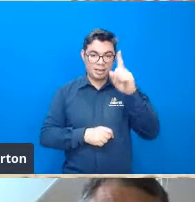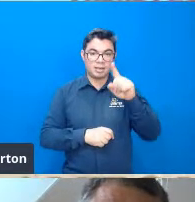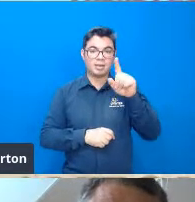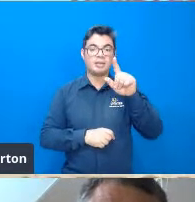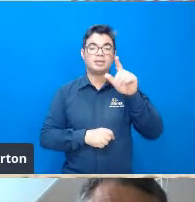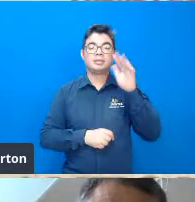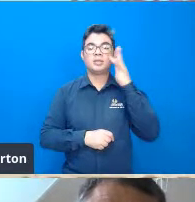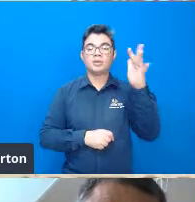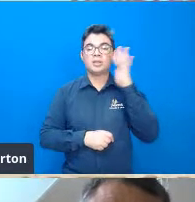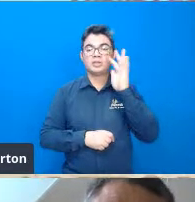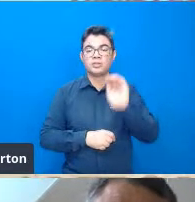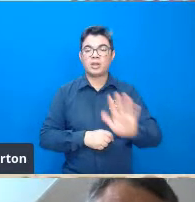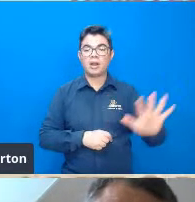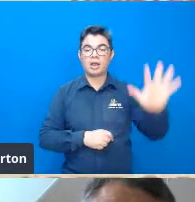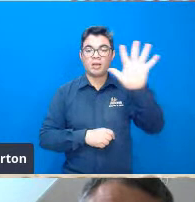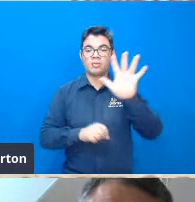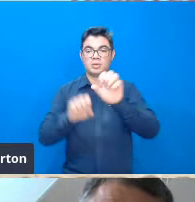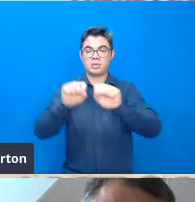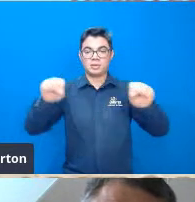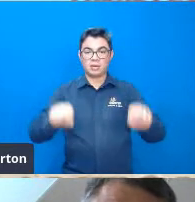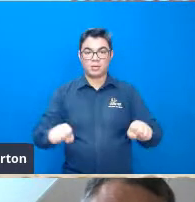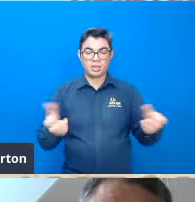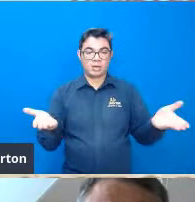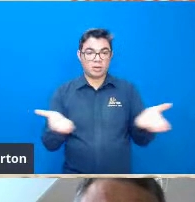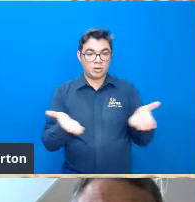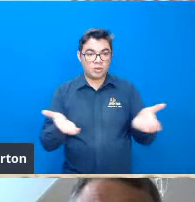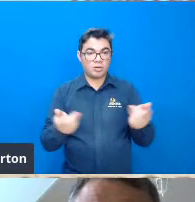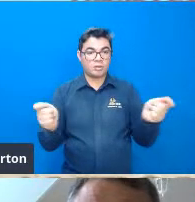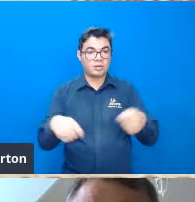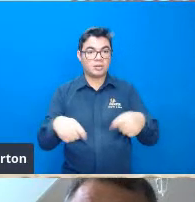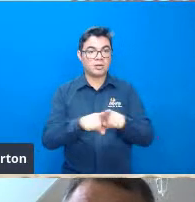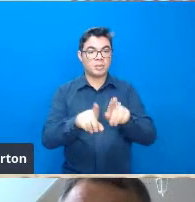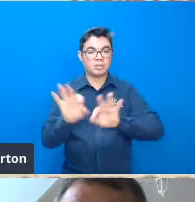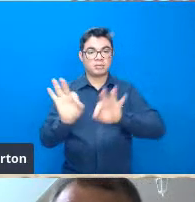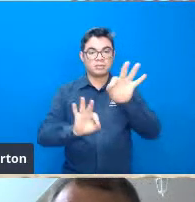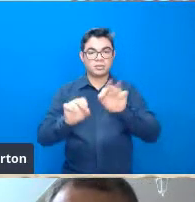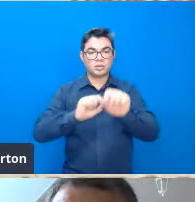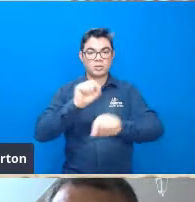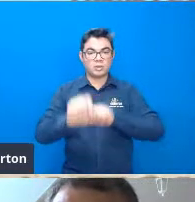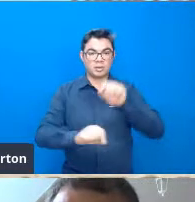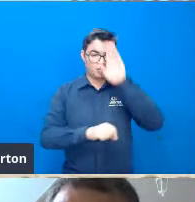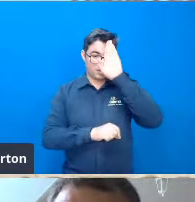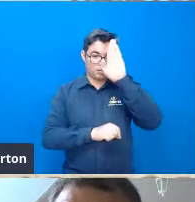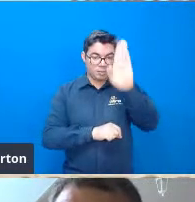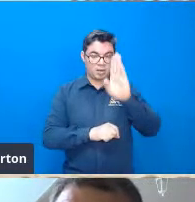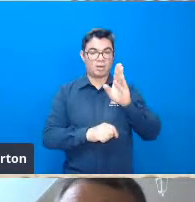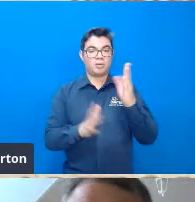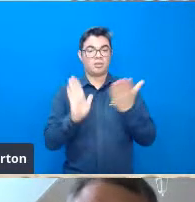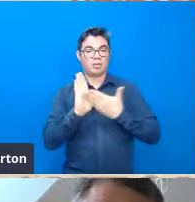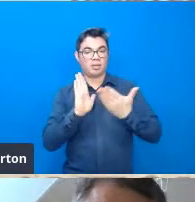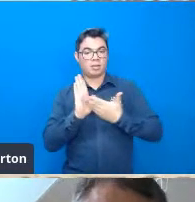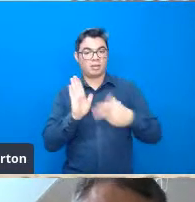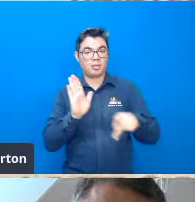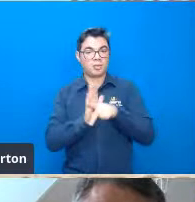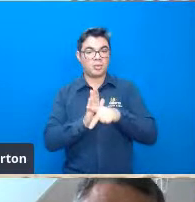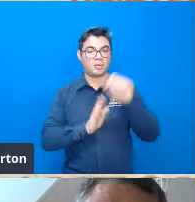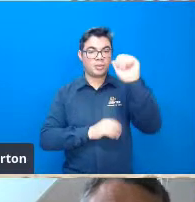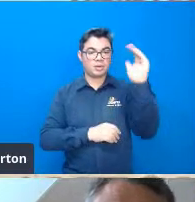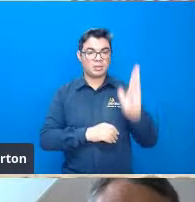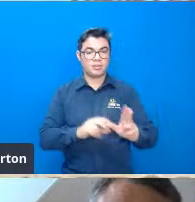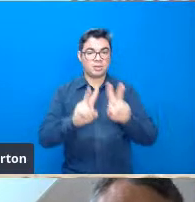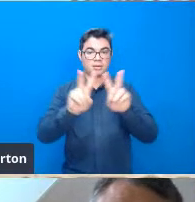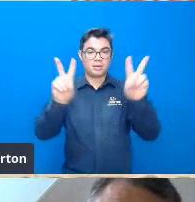sistemas e até hoje esse livro configura a principal obra brasileira nessa temática